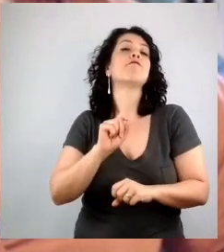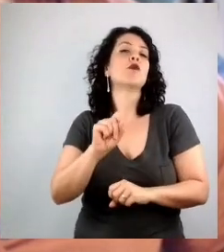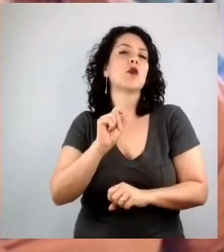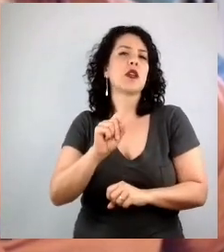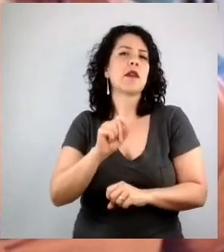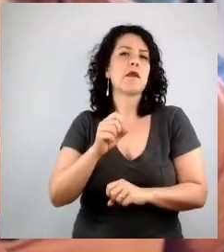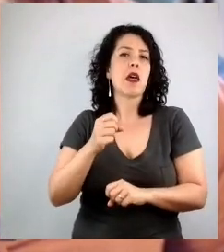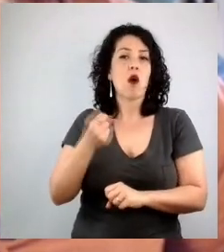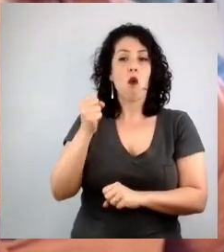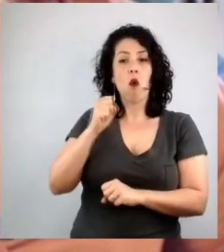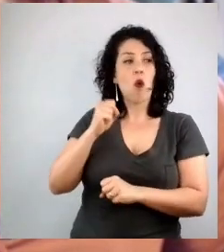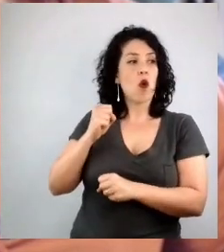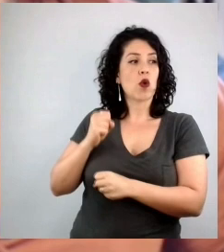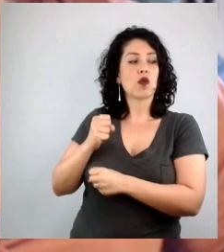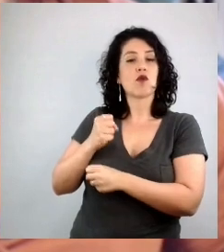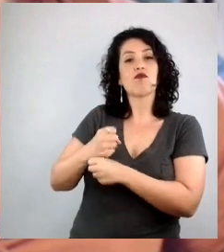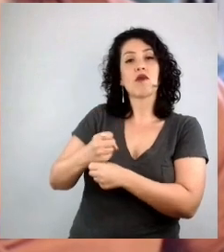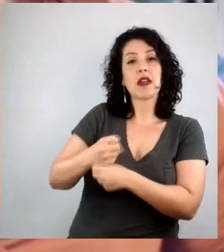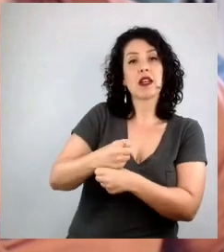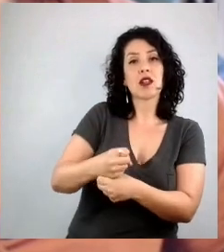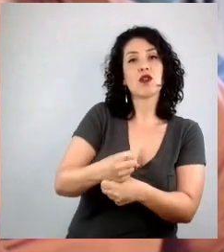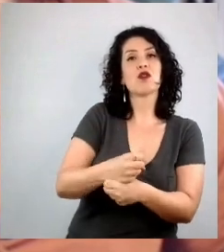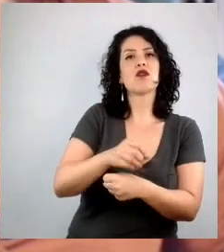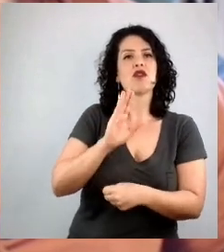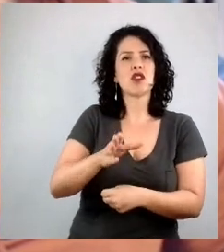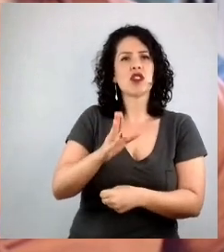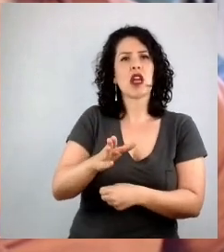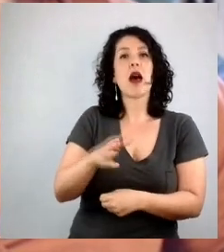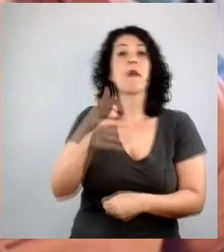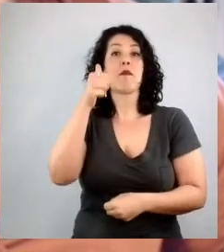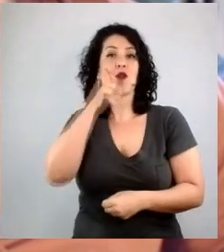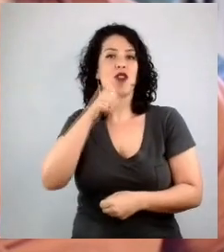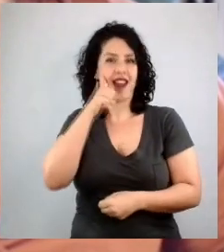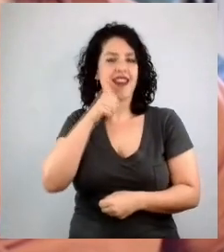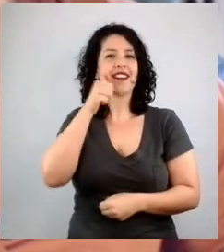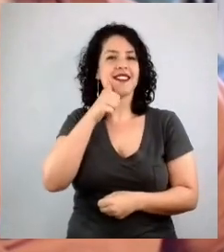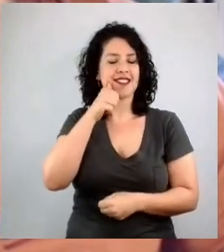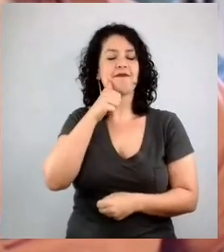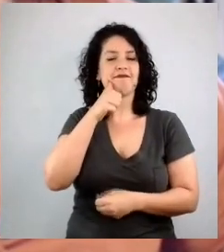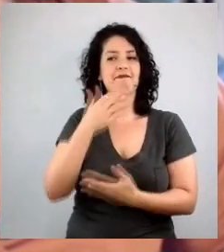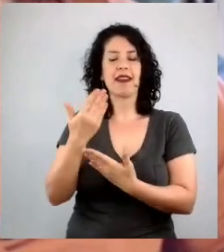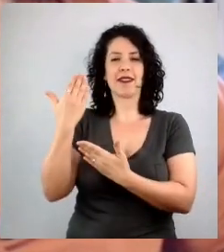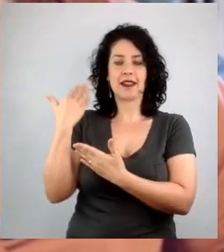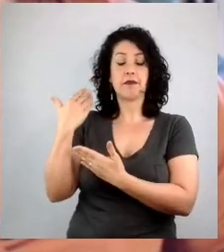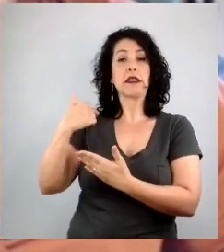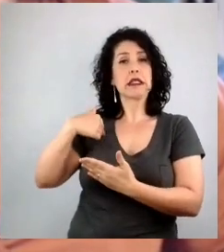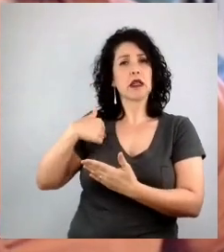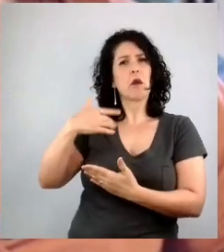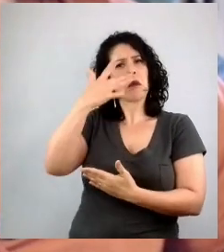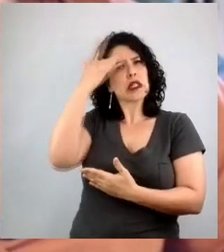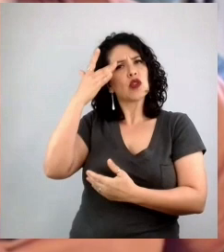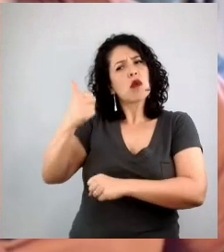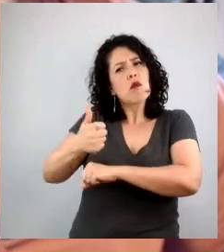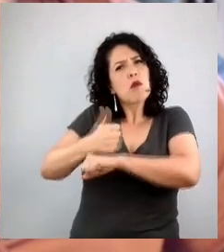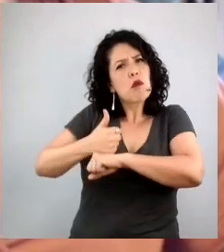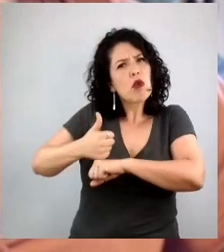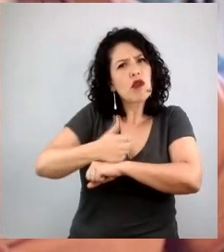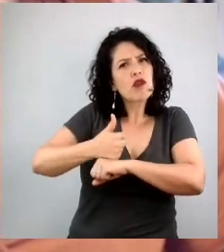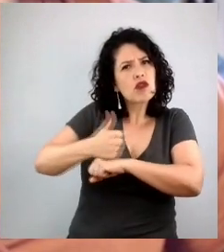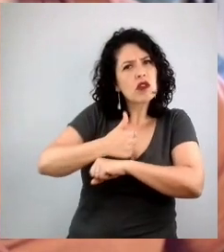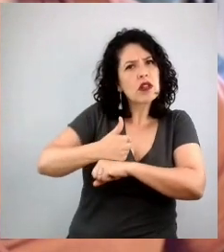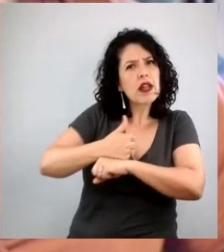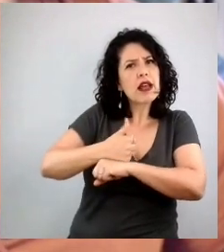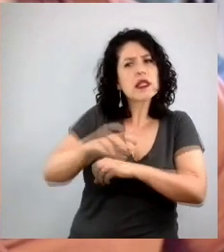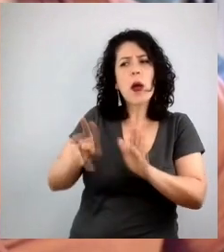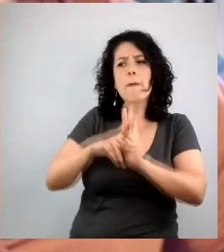cinco foram mulheres que foram homenageadas, são pessoas profissionais, enfim, de planejamento, que